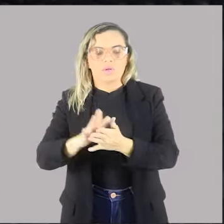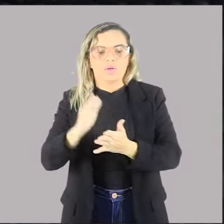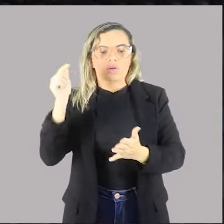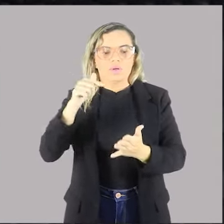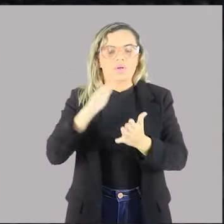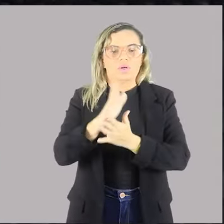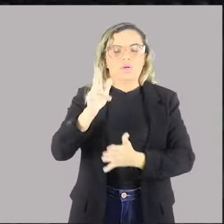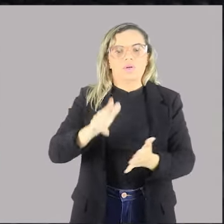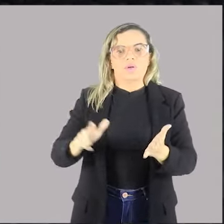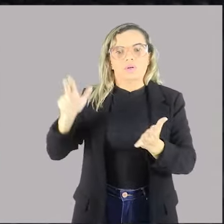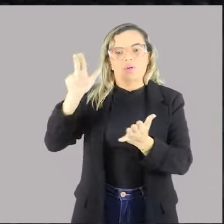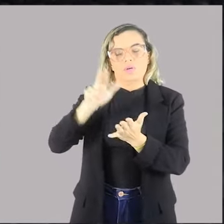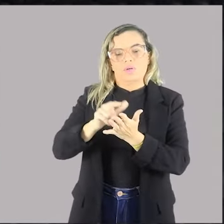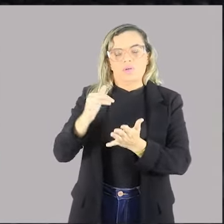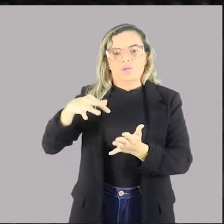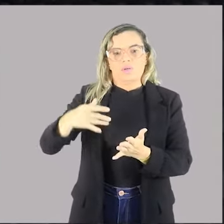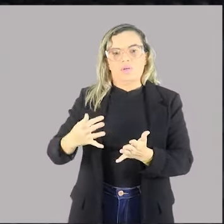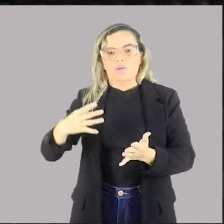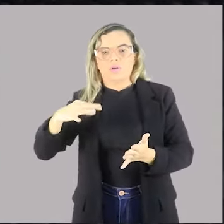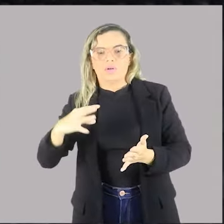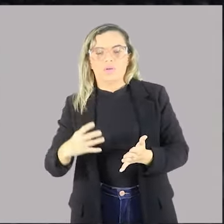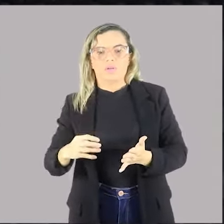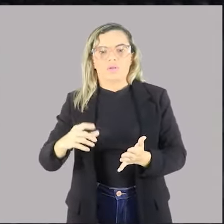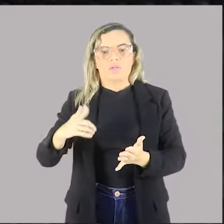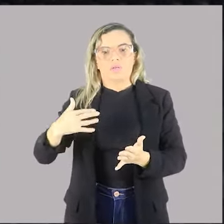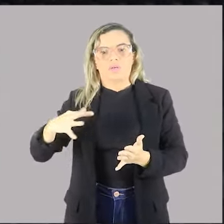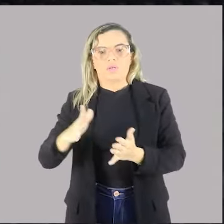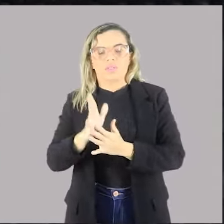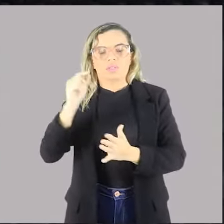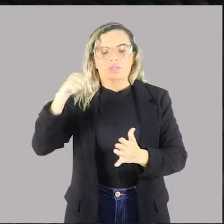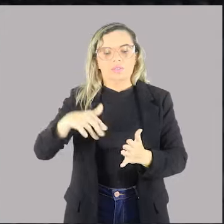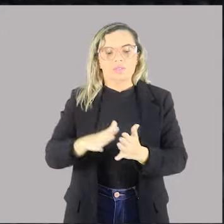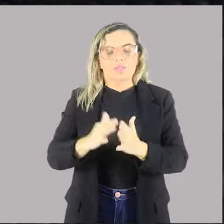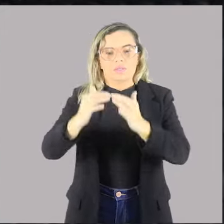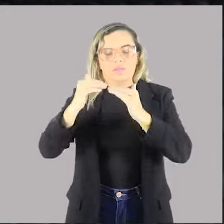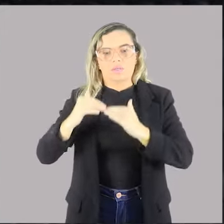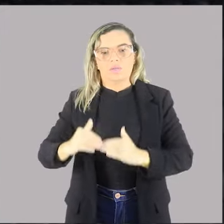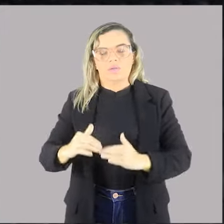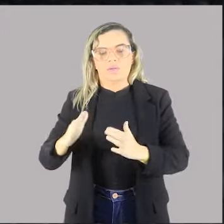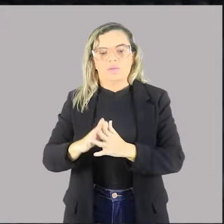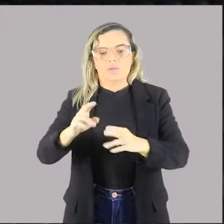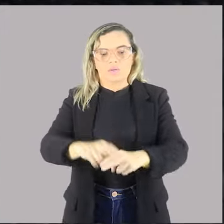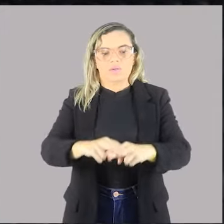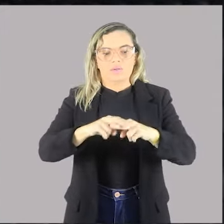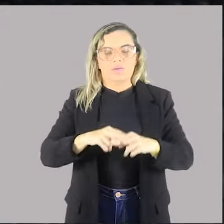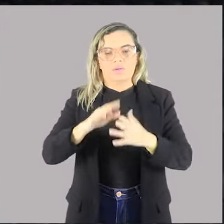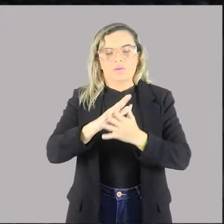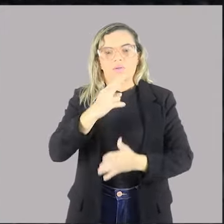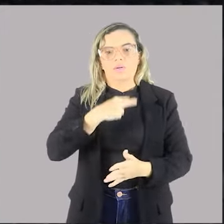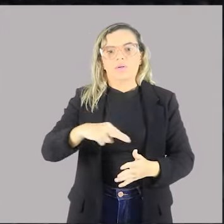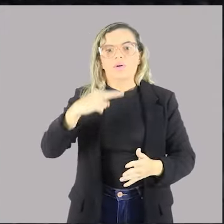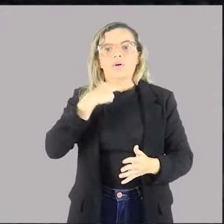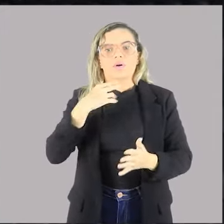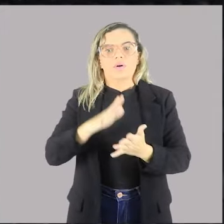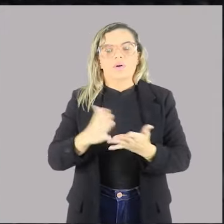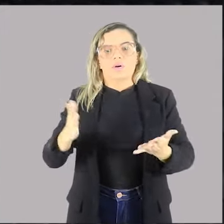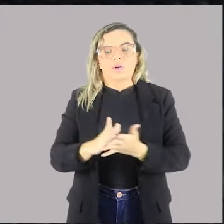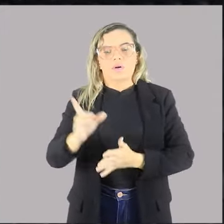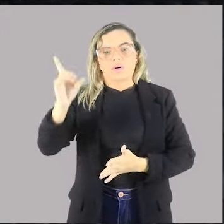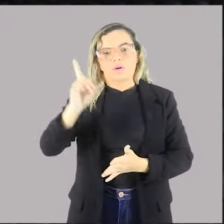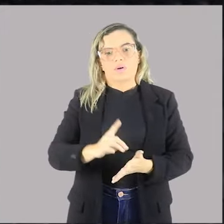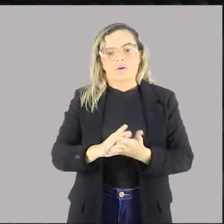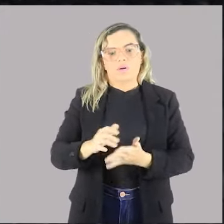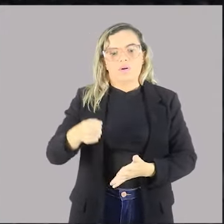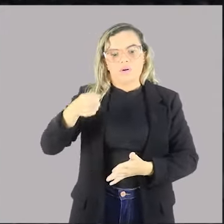são normas infralegais, estão abaixo das normas infraconstitucionais e, por isso, não podem criar direitos, obrigações ou